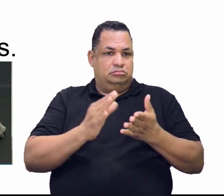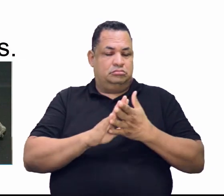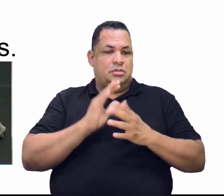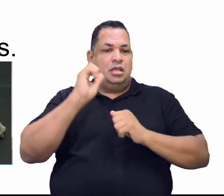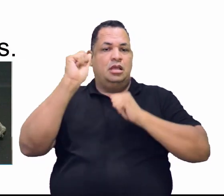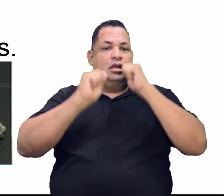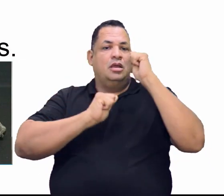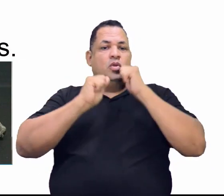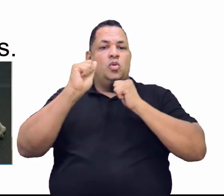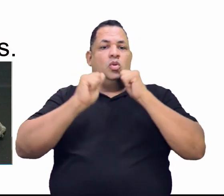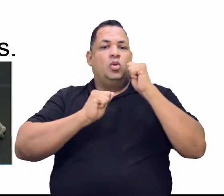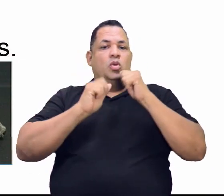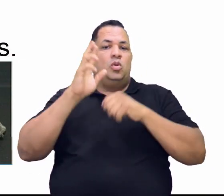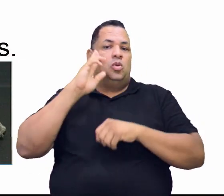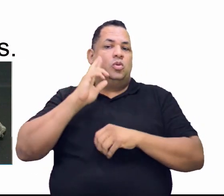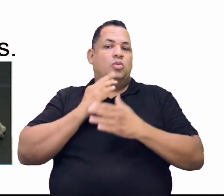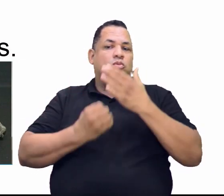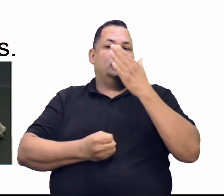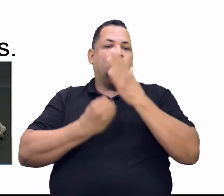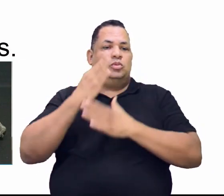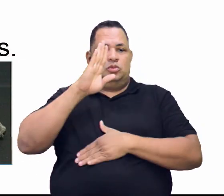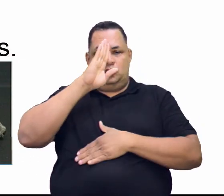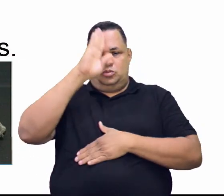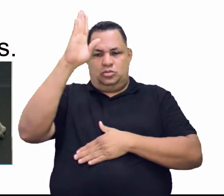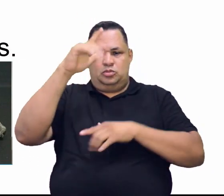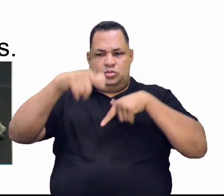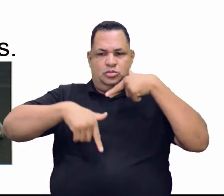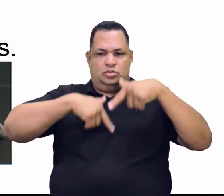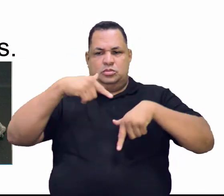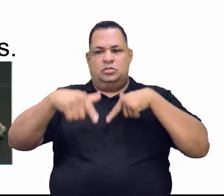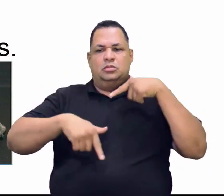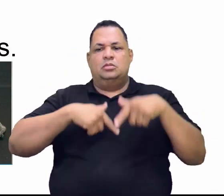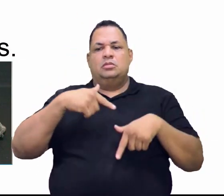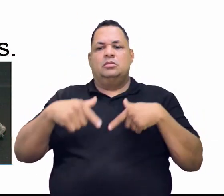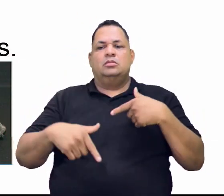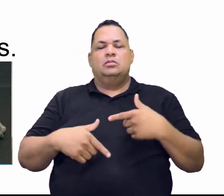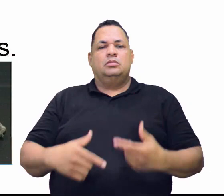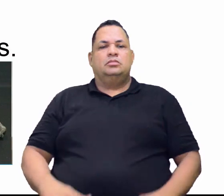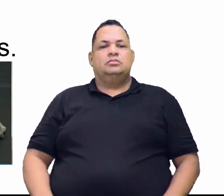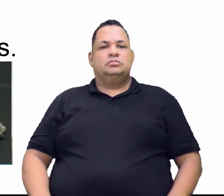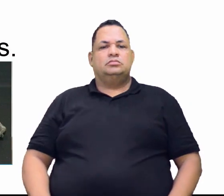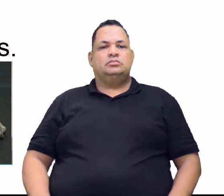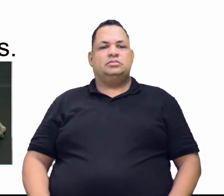e Rondônia surgia como principal fonte produtora.